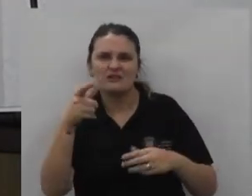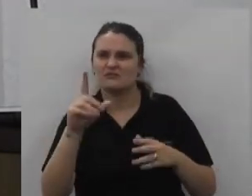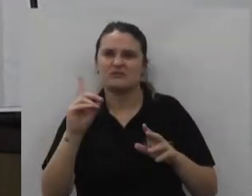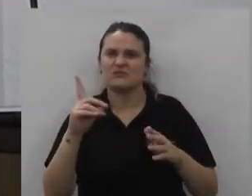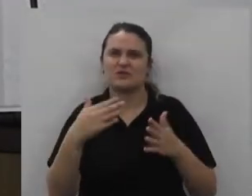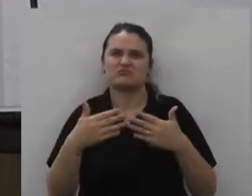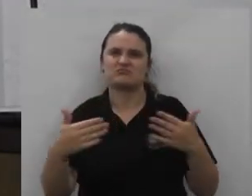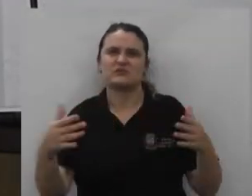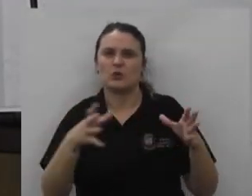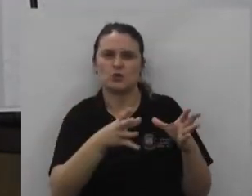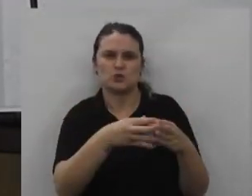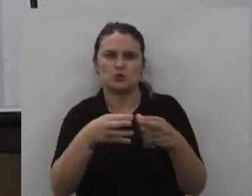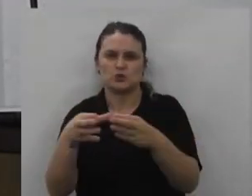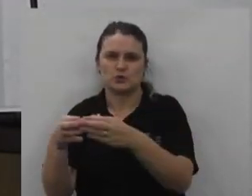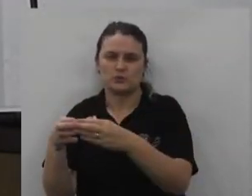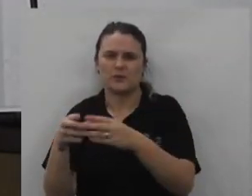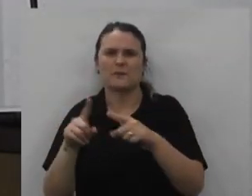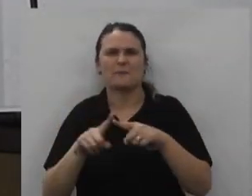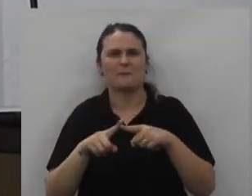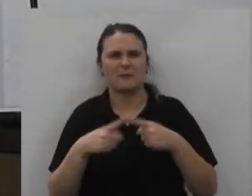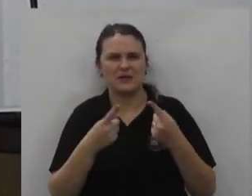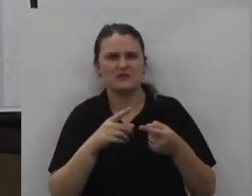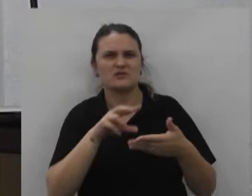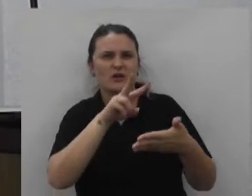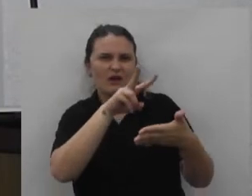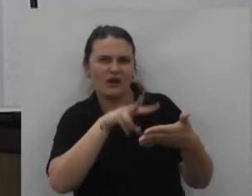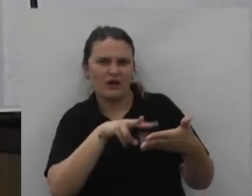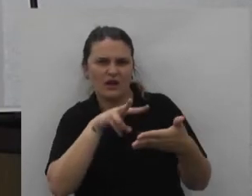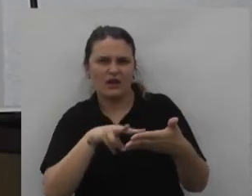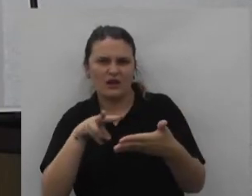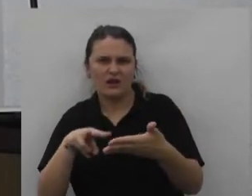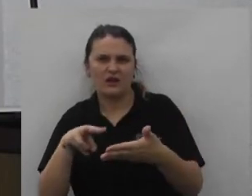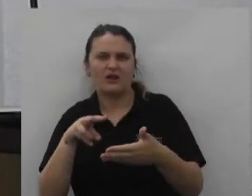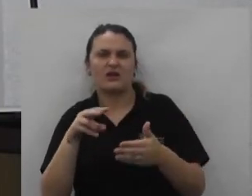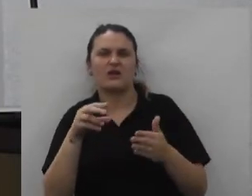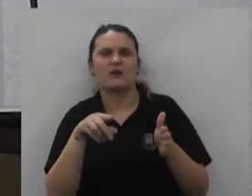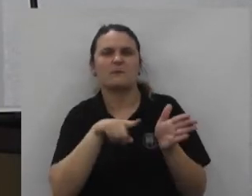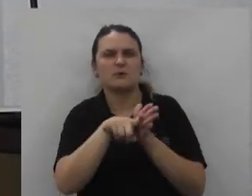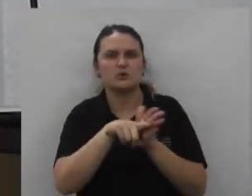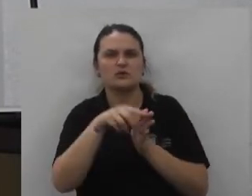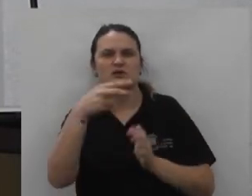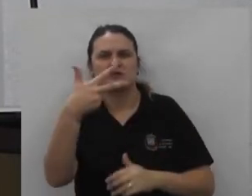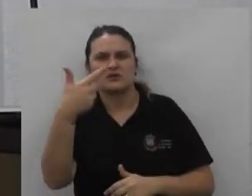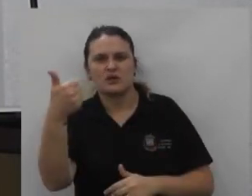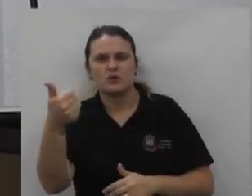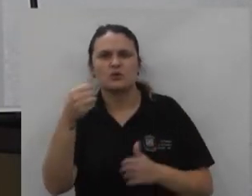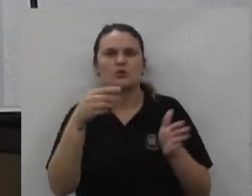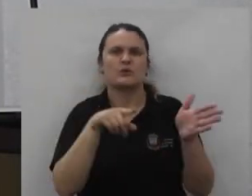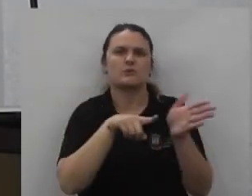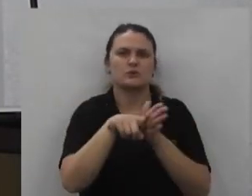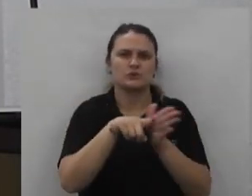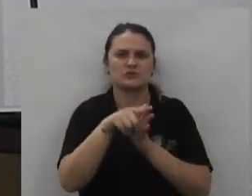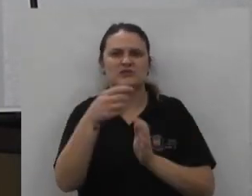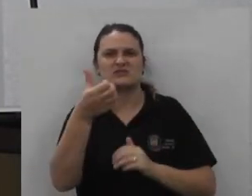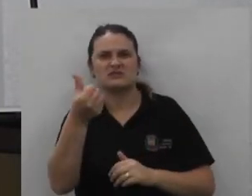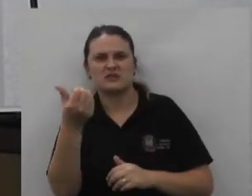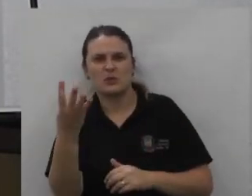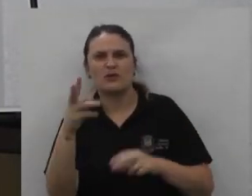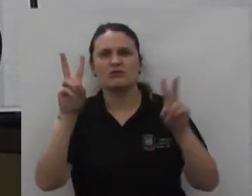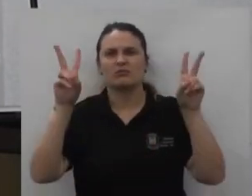menosprezar nenhuma classe mas basta ler a questão 31 a 64 o tema